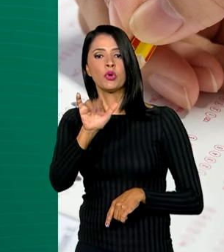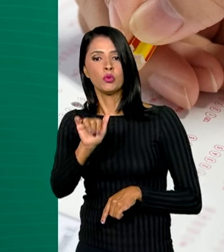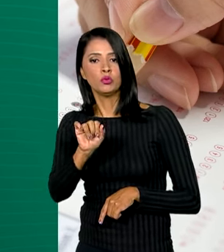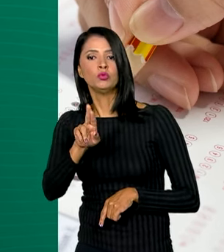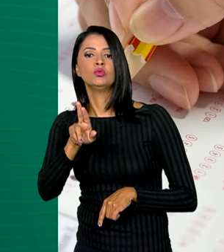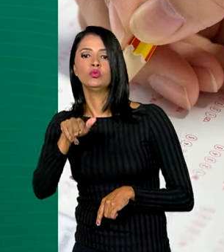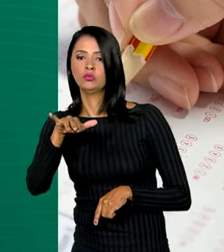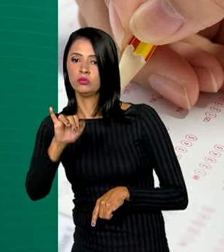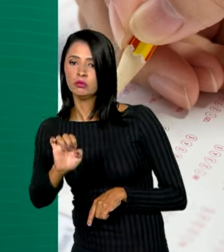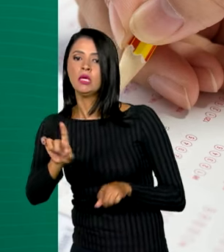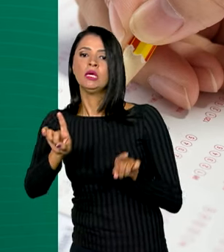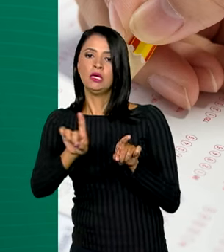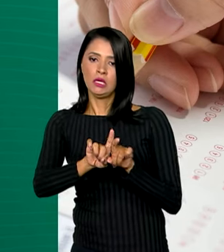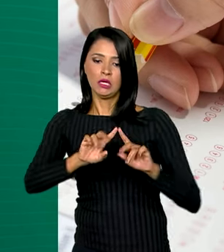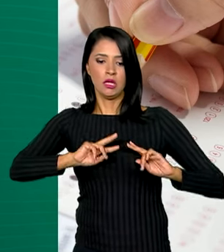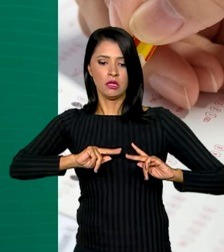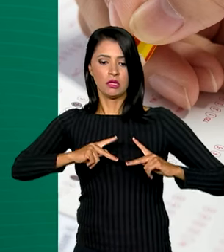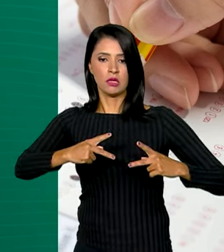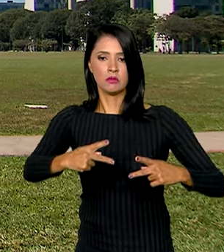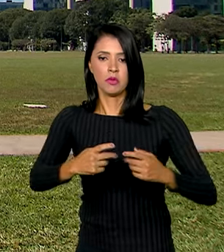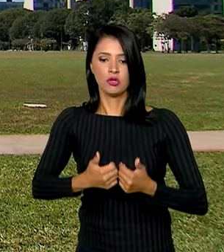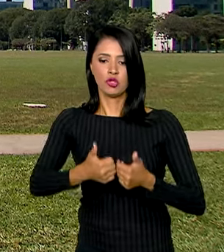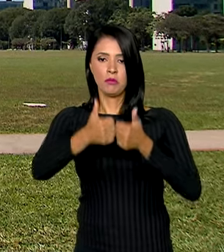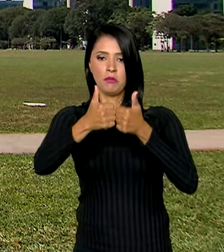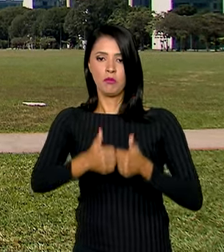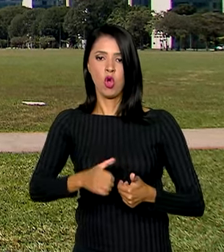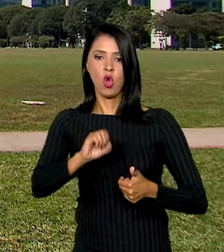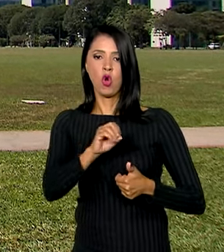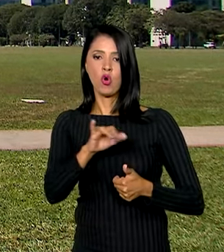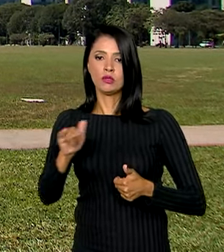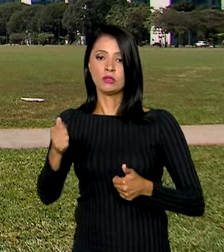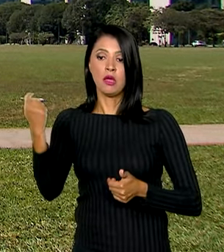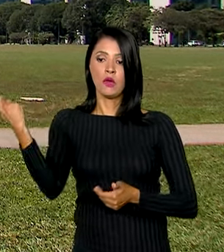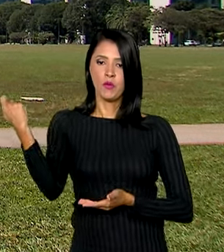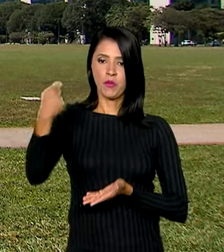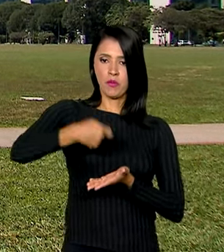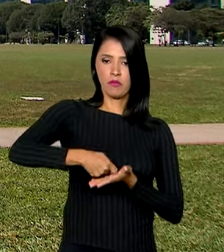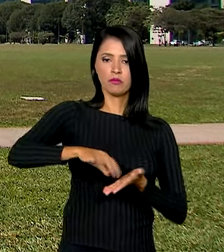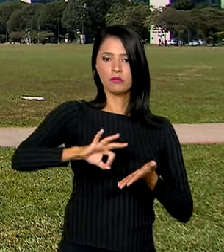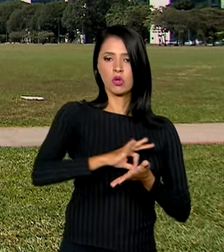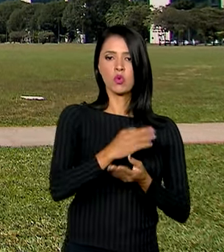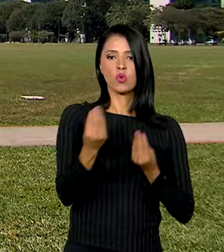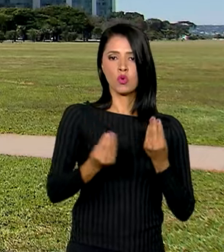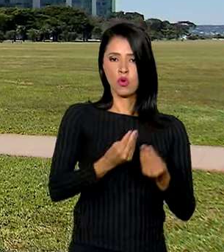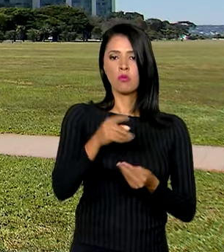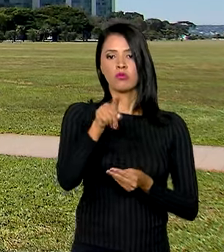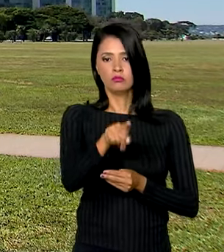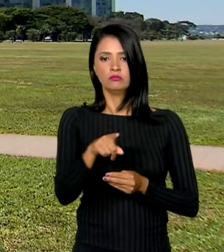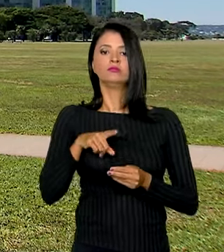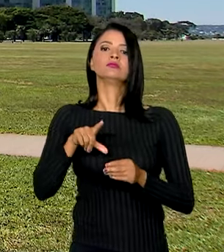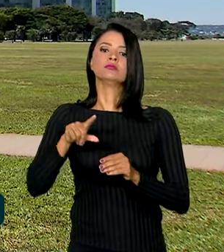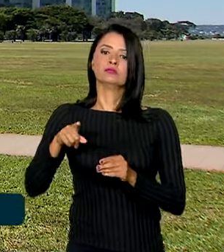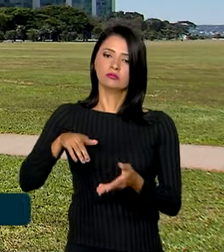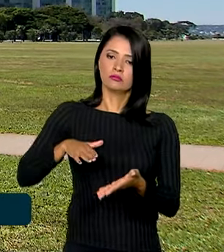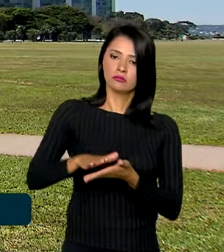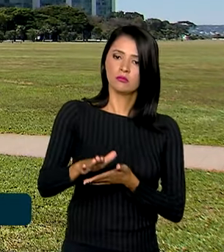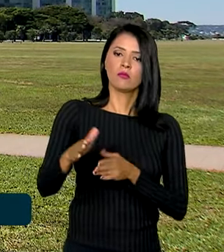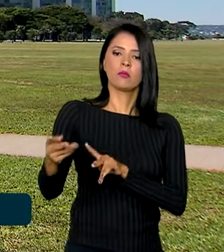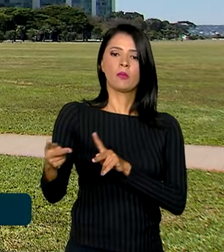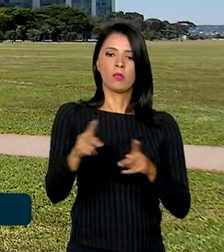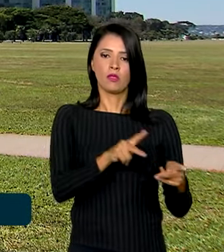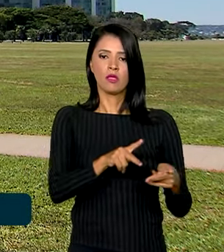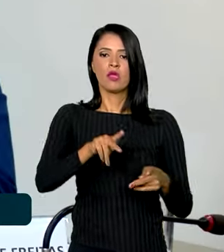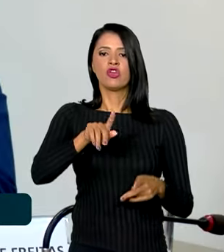realizou o transplante de medula óssea. O pagamento da inscrição será feito por meio de guia de recolhimento à União,